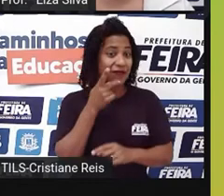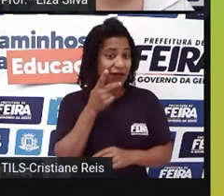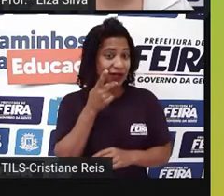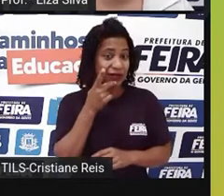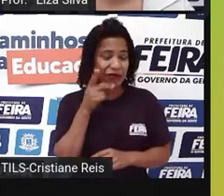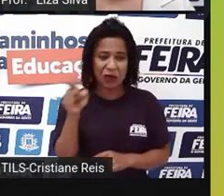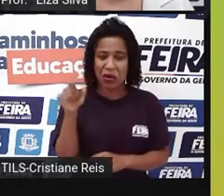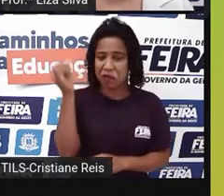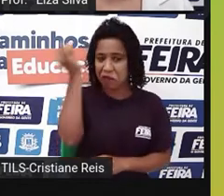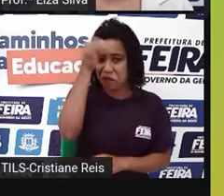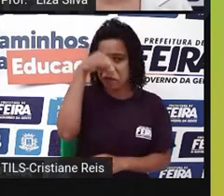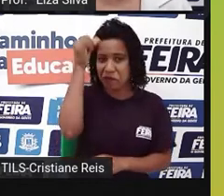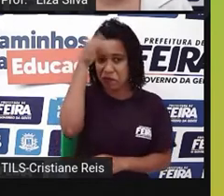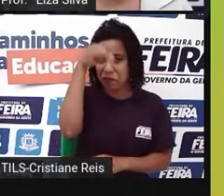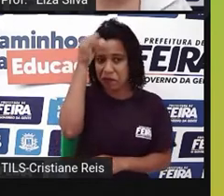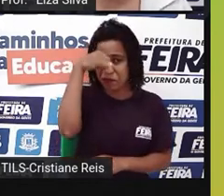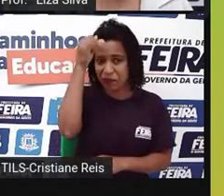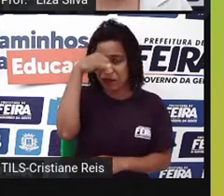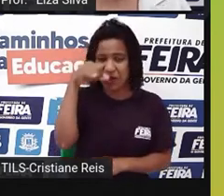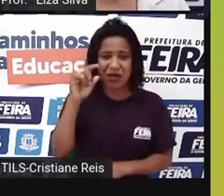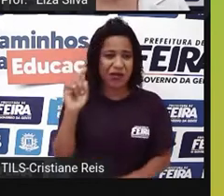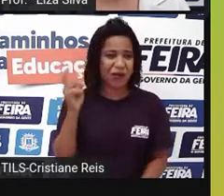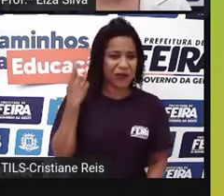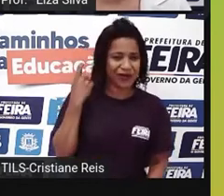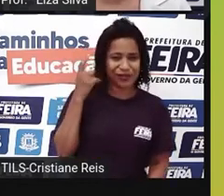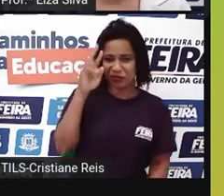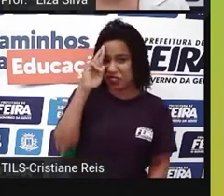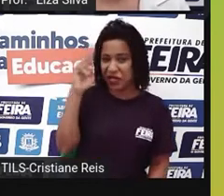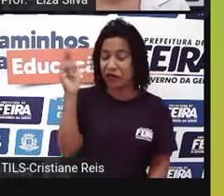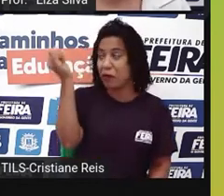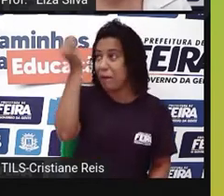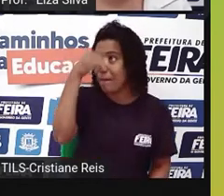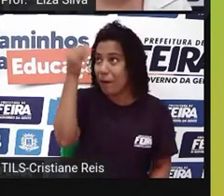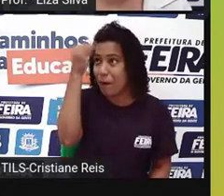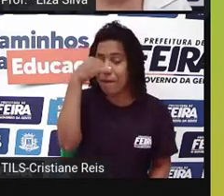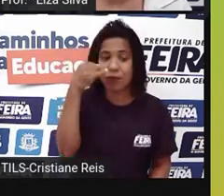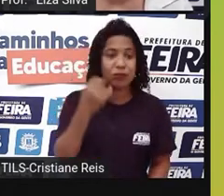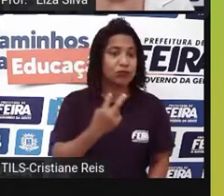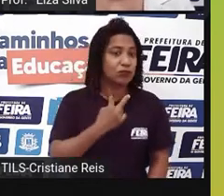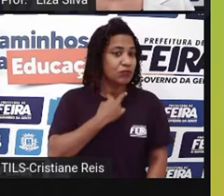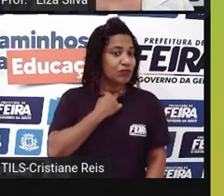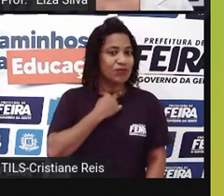que é idiota. Ele chamou esse patrão de idiota. Não pode.